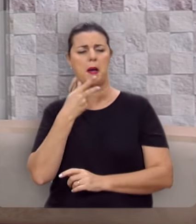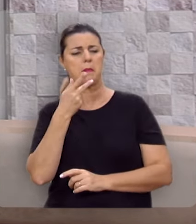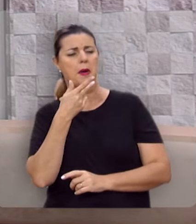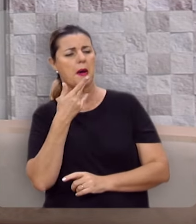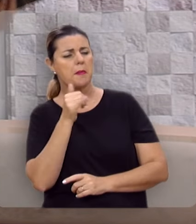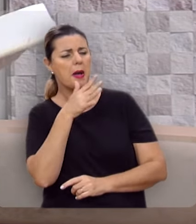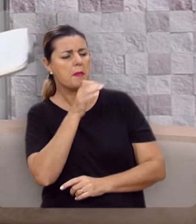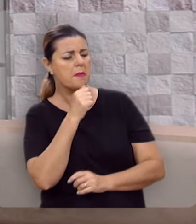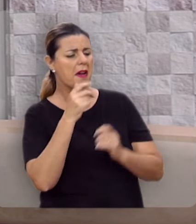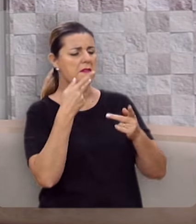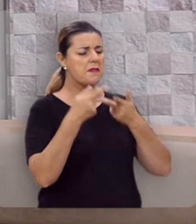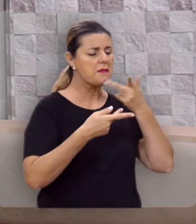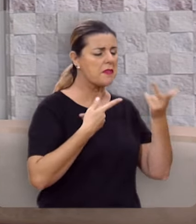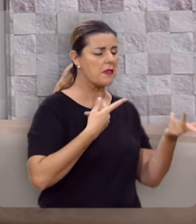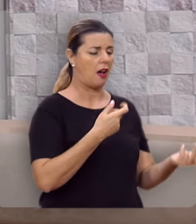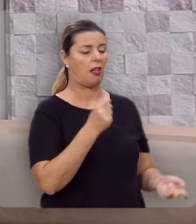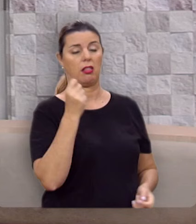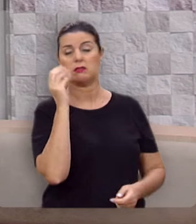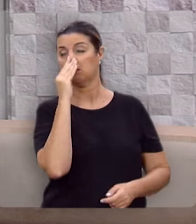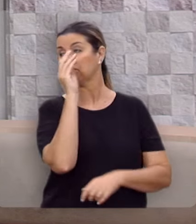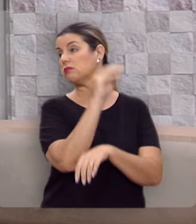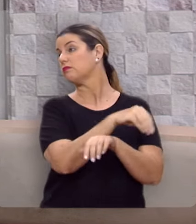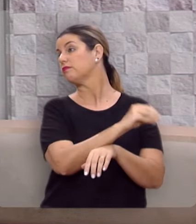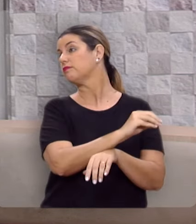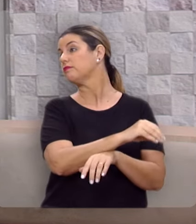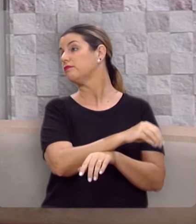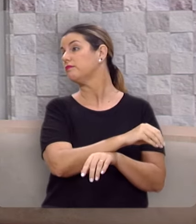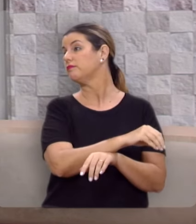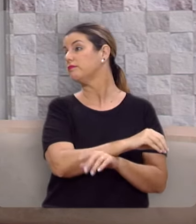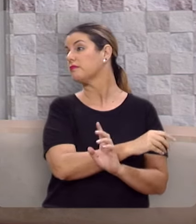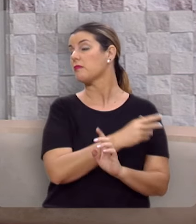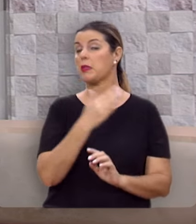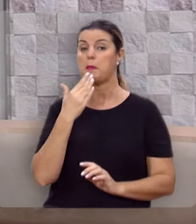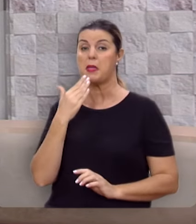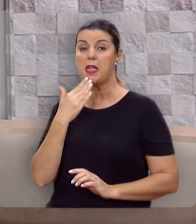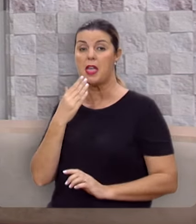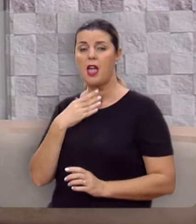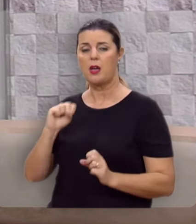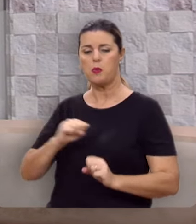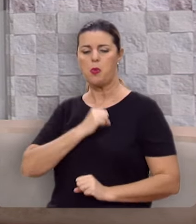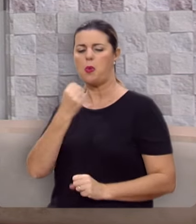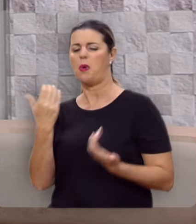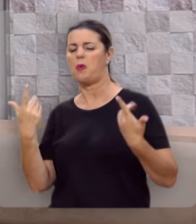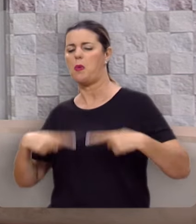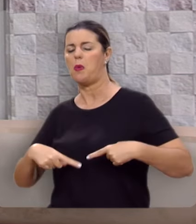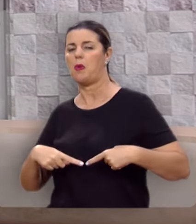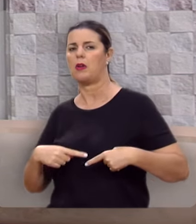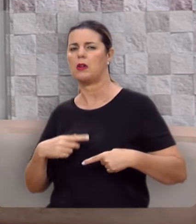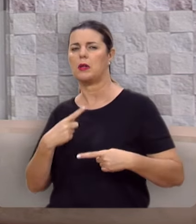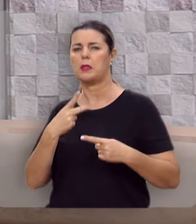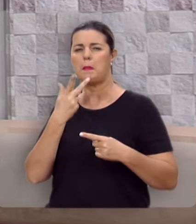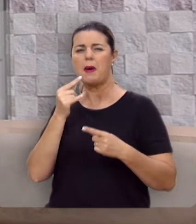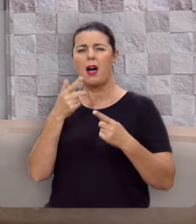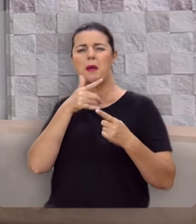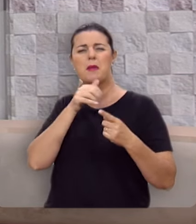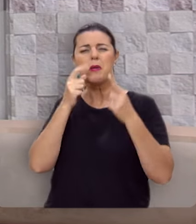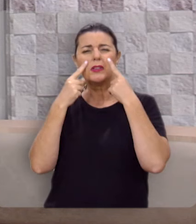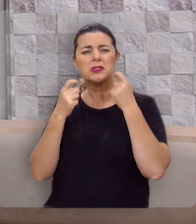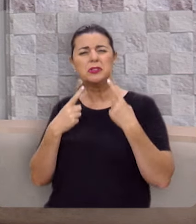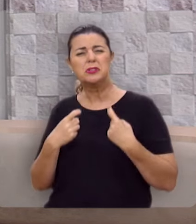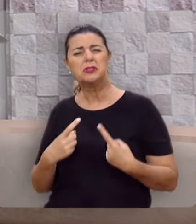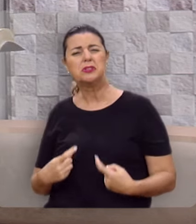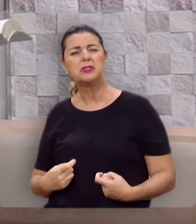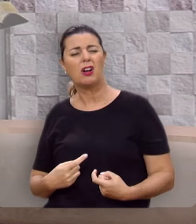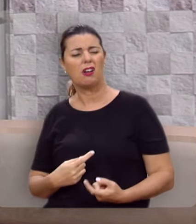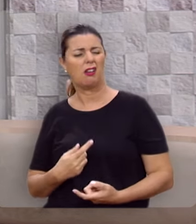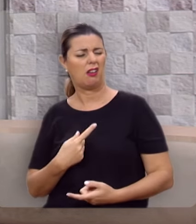falam, eles não prestam atenção. Os pais pedem e eles se rebelam. Os pais choram e eles